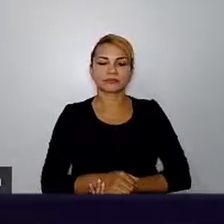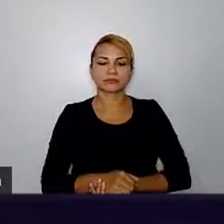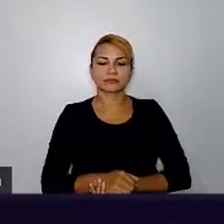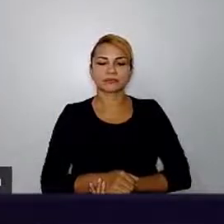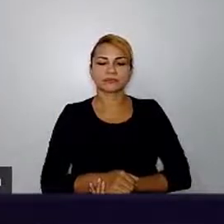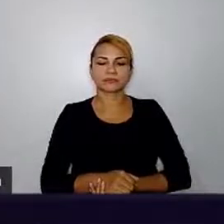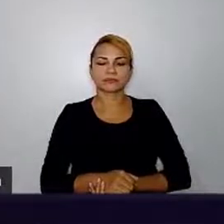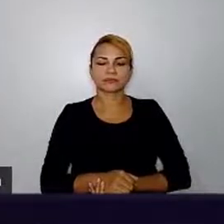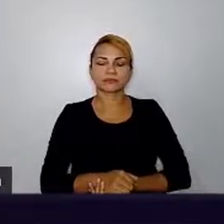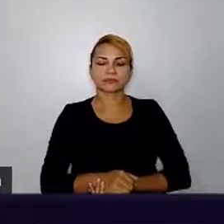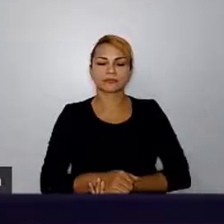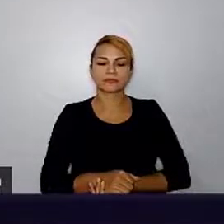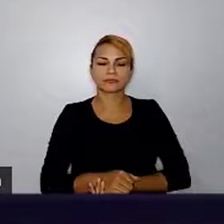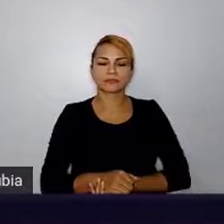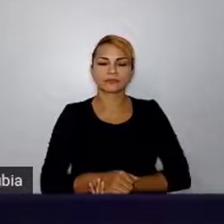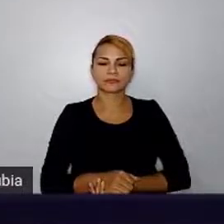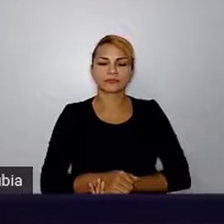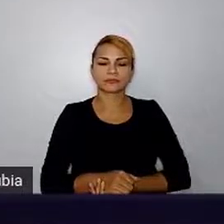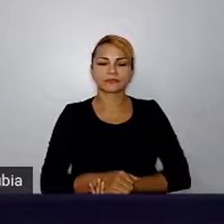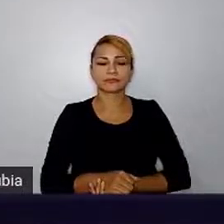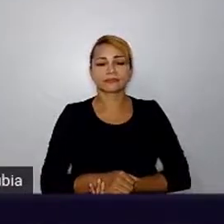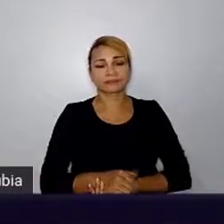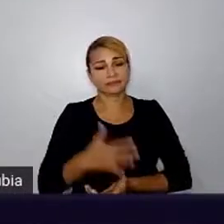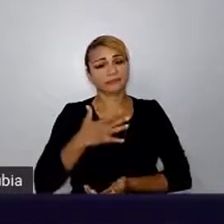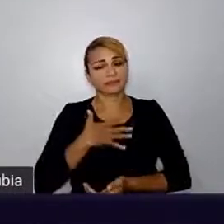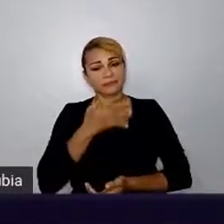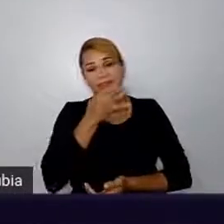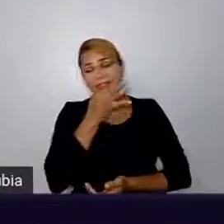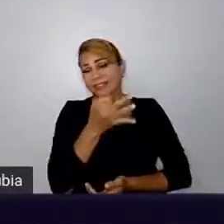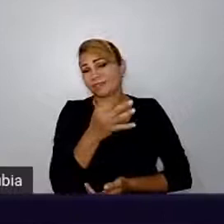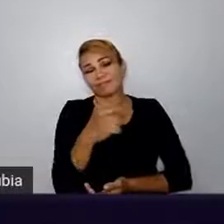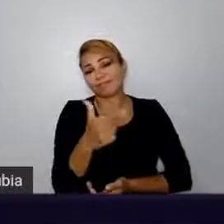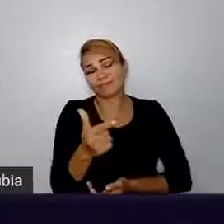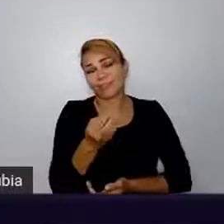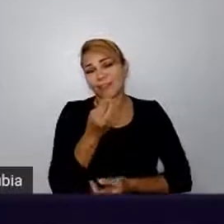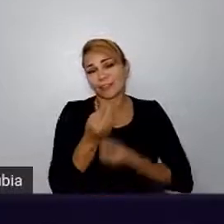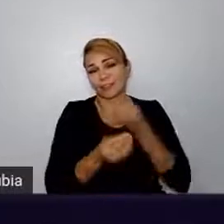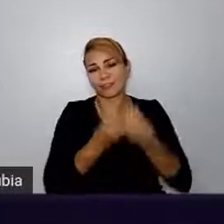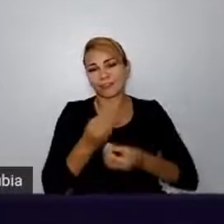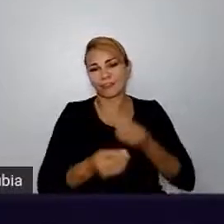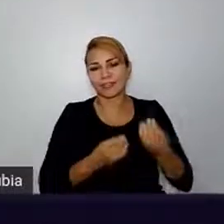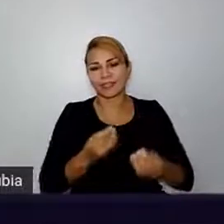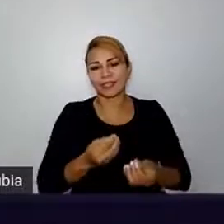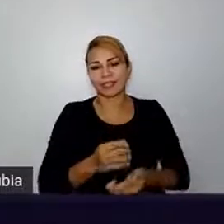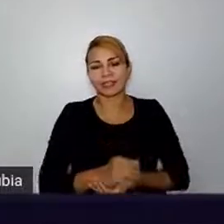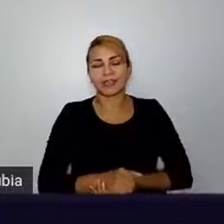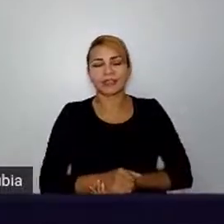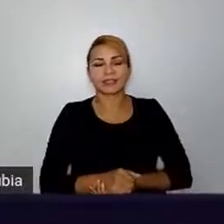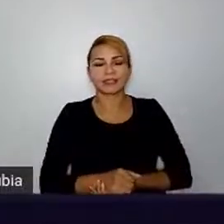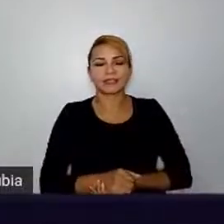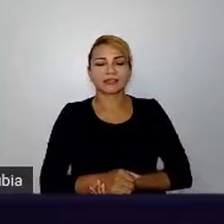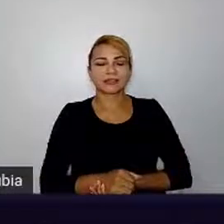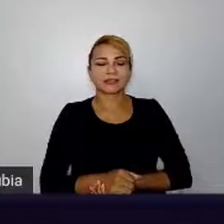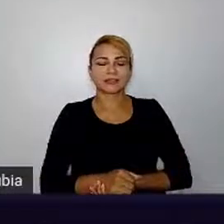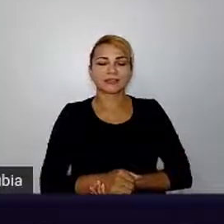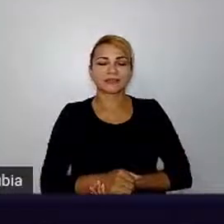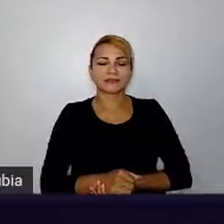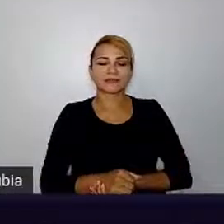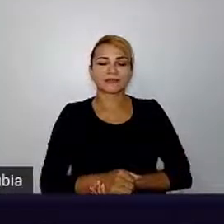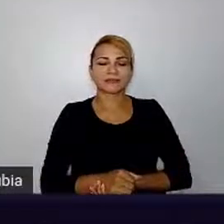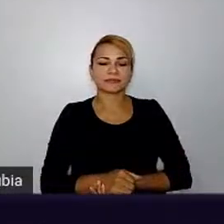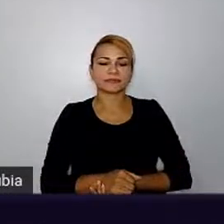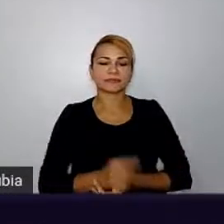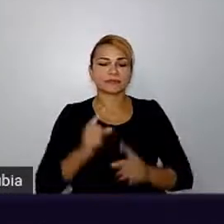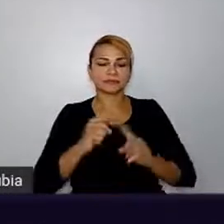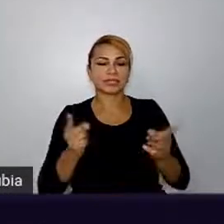Olha, eu acho que, às vezes, não tem como não estar nessa situação de colocar a pessoa numa situação. Mas, acho que,